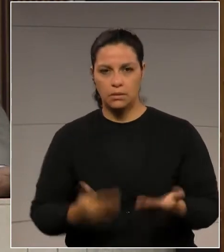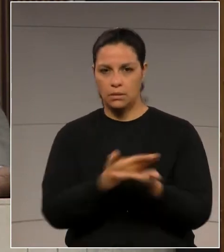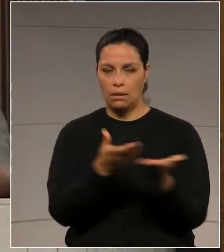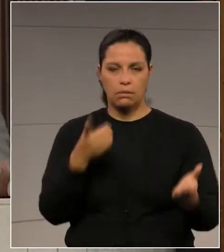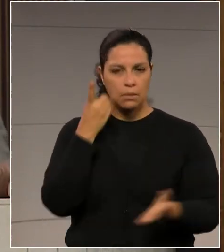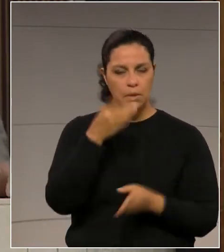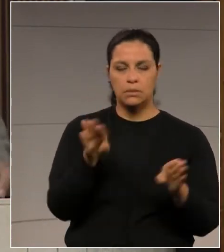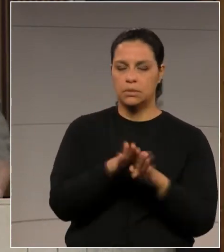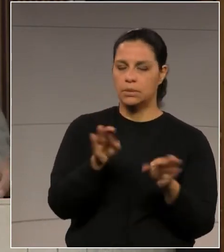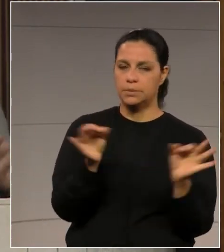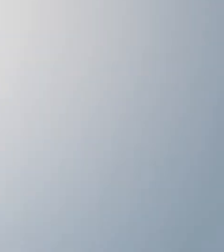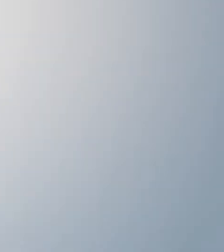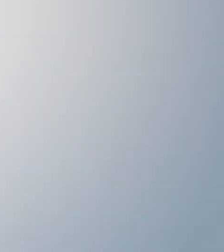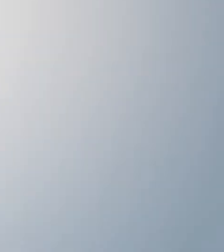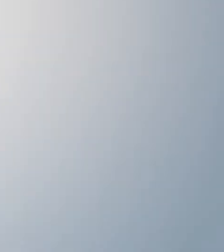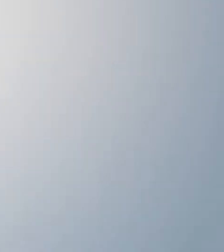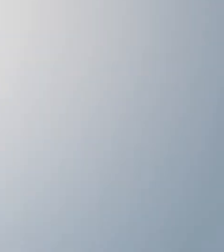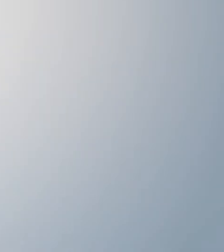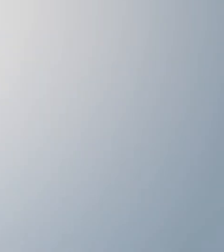deputados. Muito obrigado.